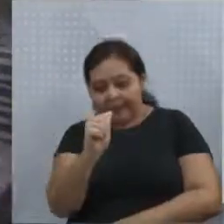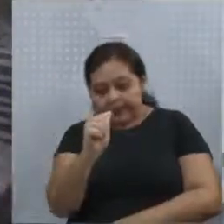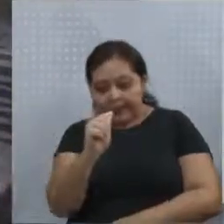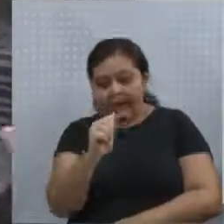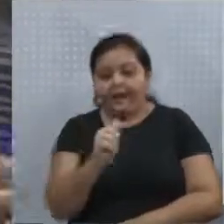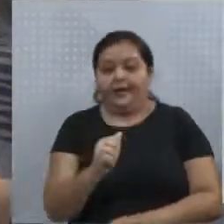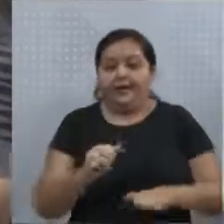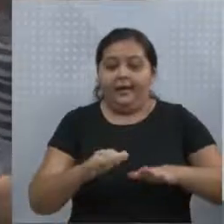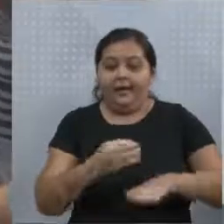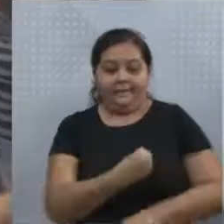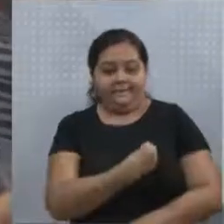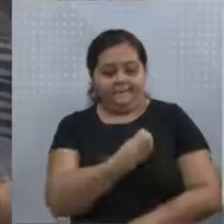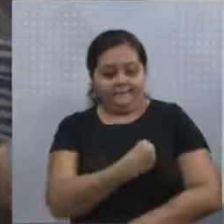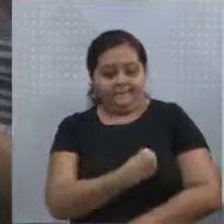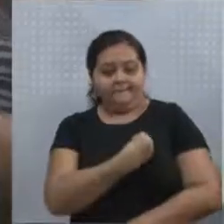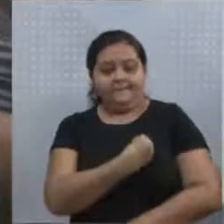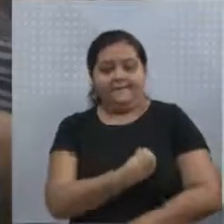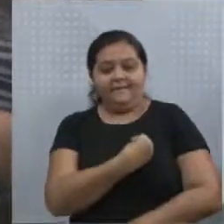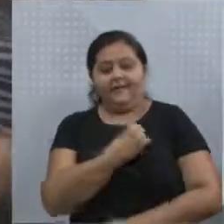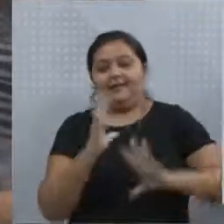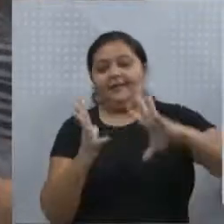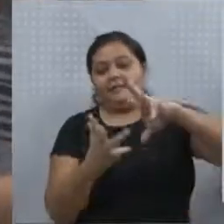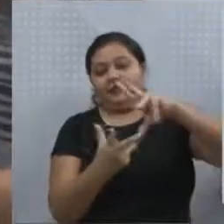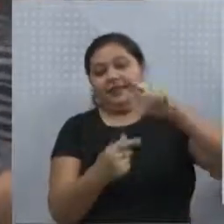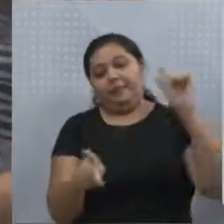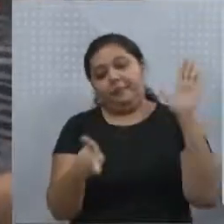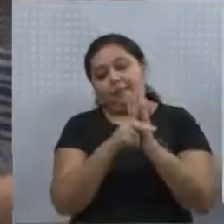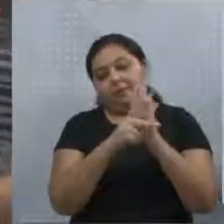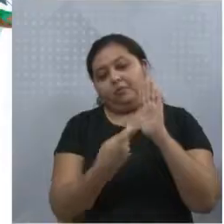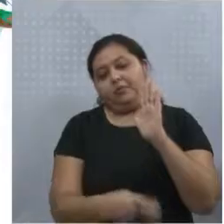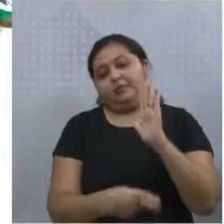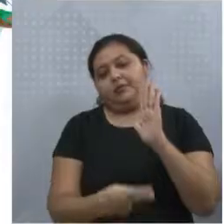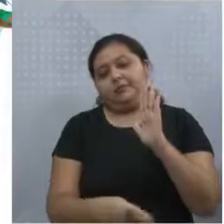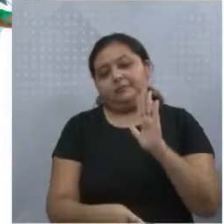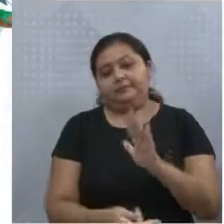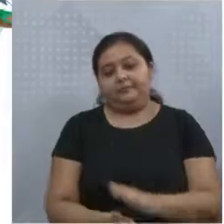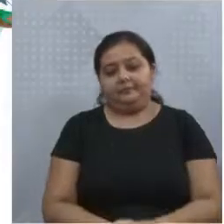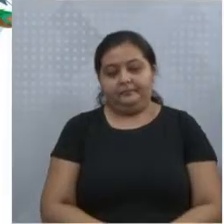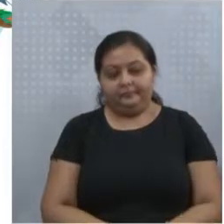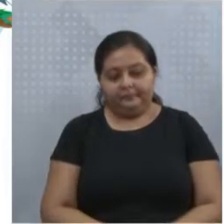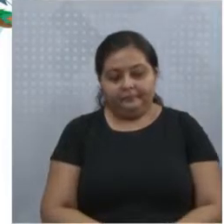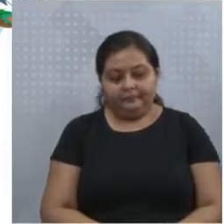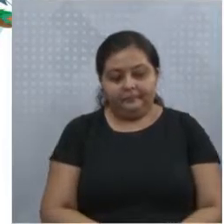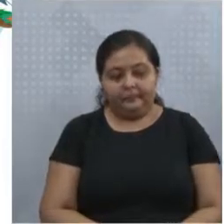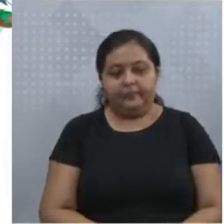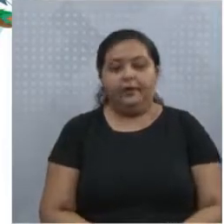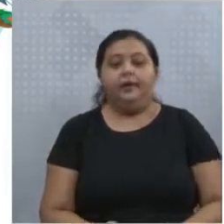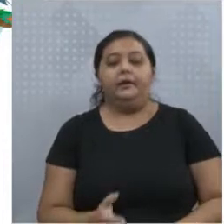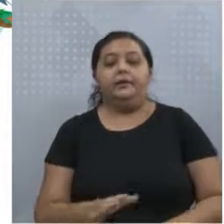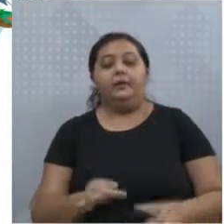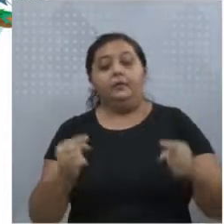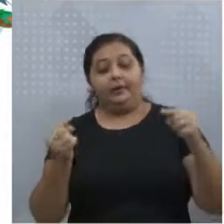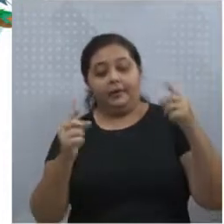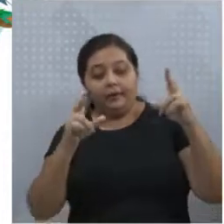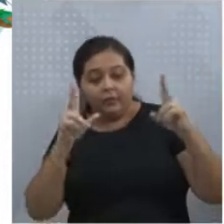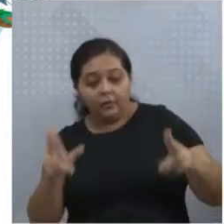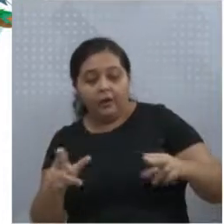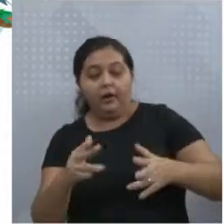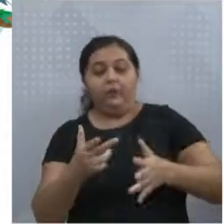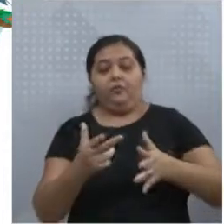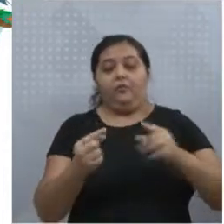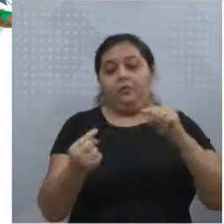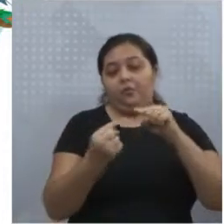camada ou a esfera que é a vida. É o resultado da interconexão entre a litosfera,